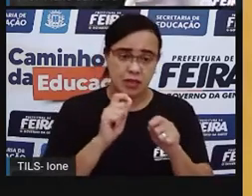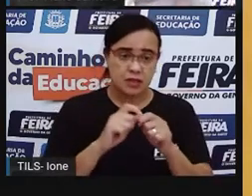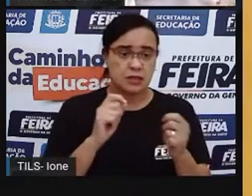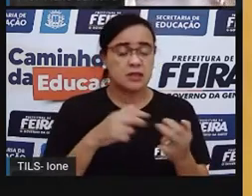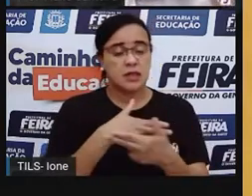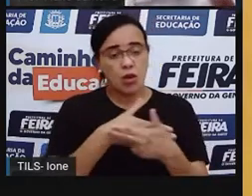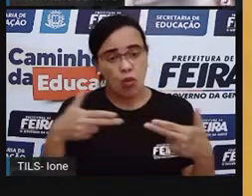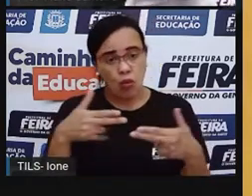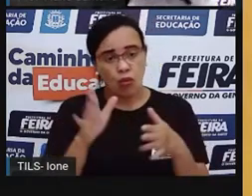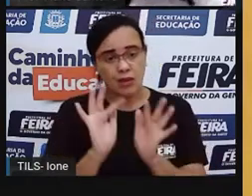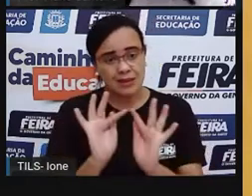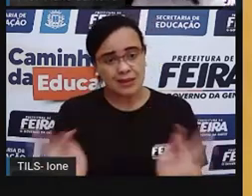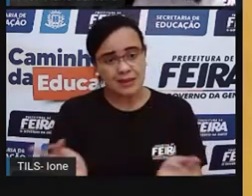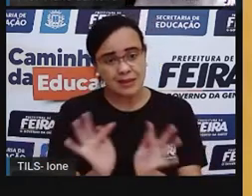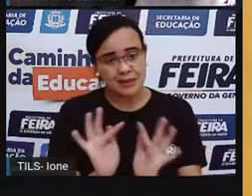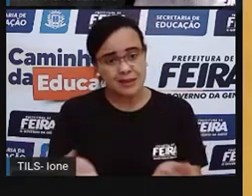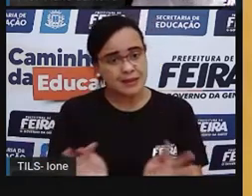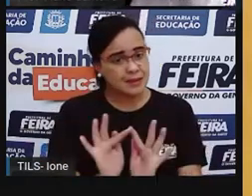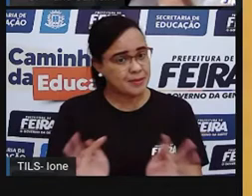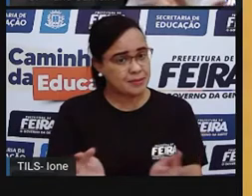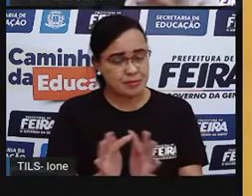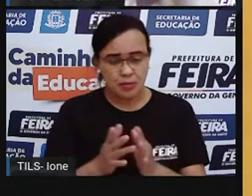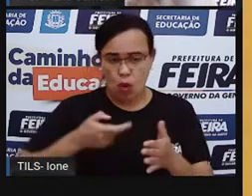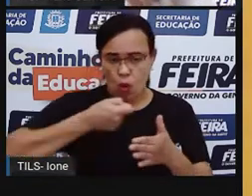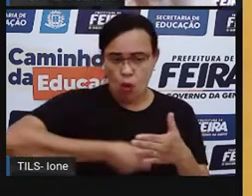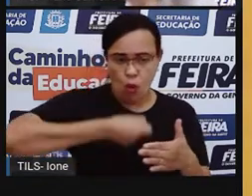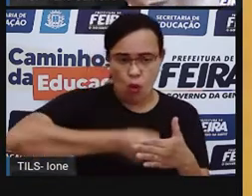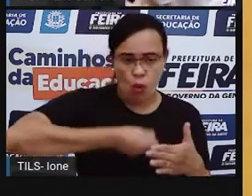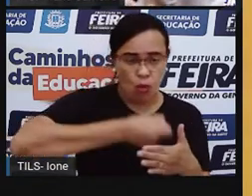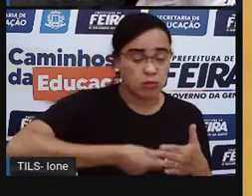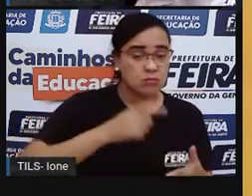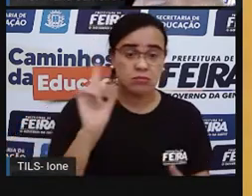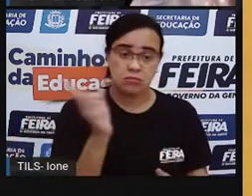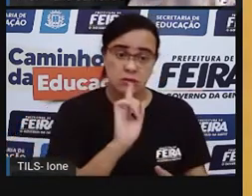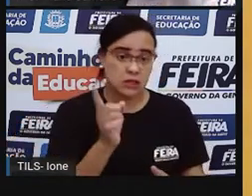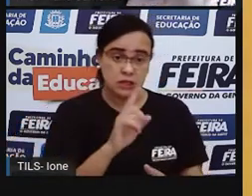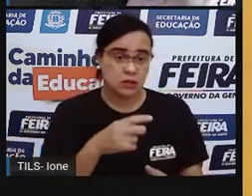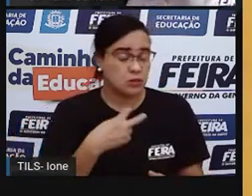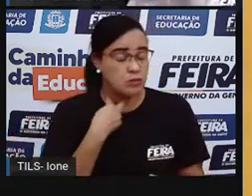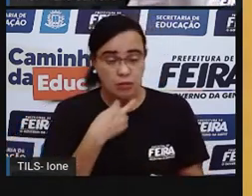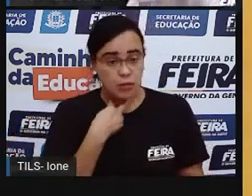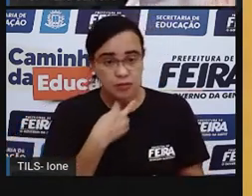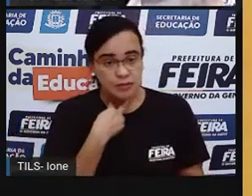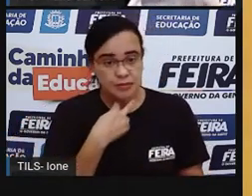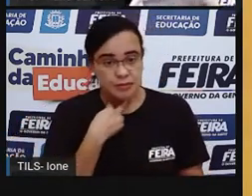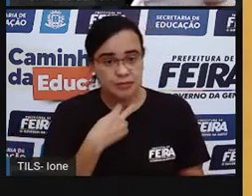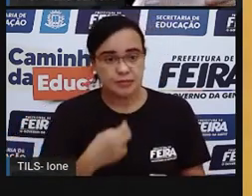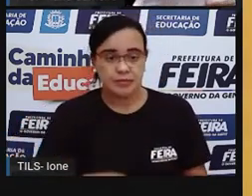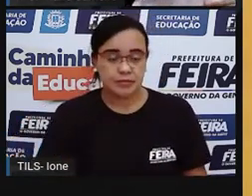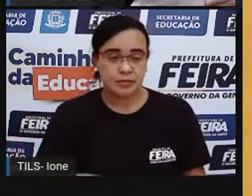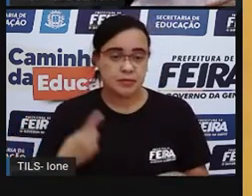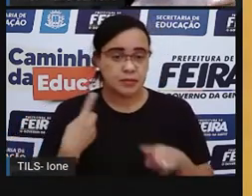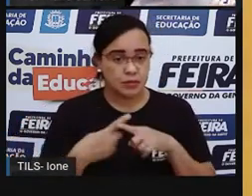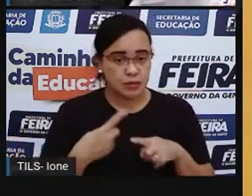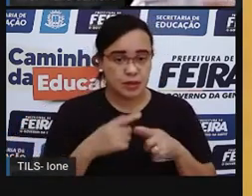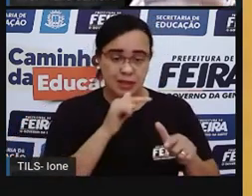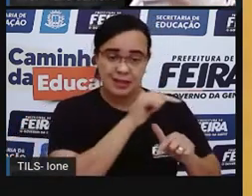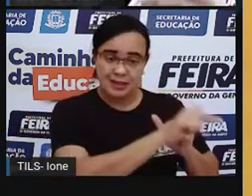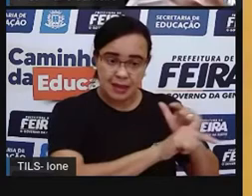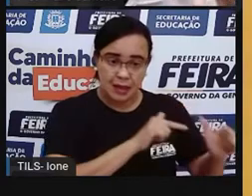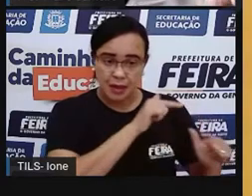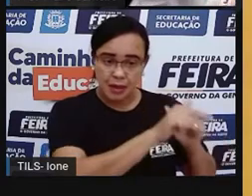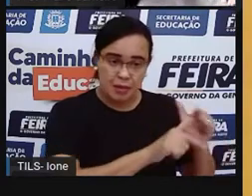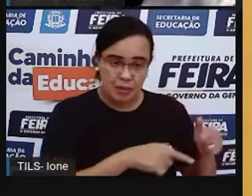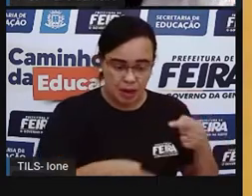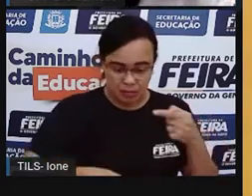casa, mas a criança não deve trabalhar. E a Pró já falou com vocês, né? Que trabalho, né? A Pró está trabalhando. Então, quando a gente está